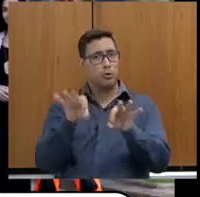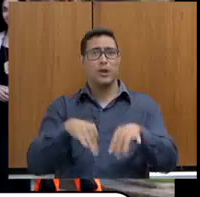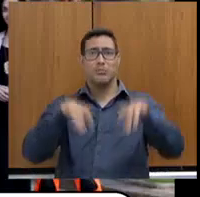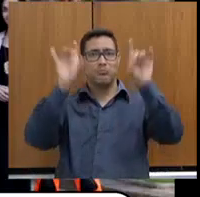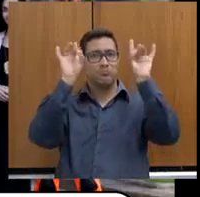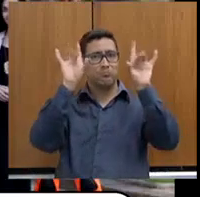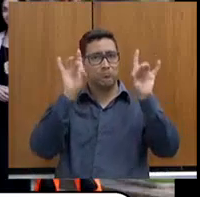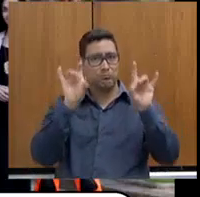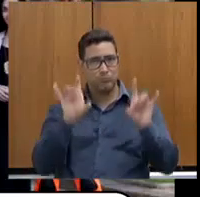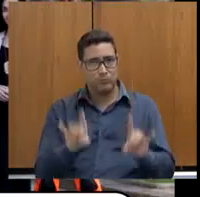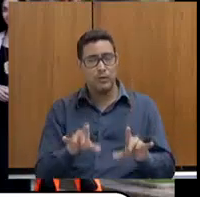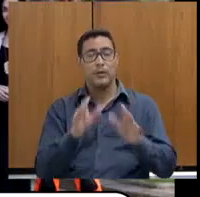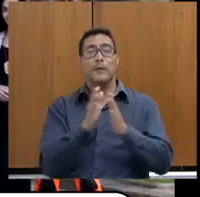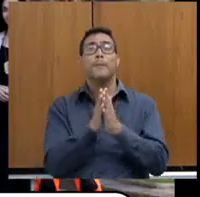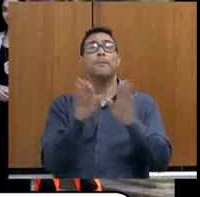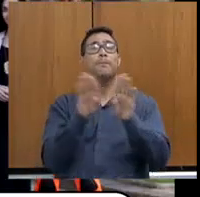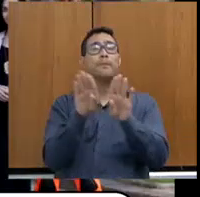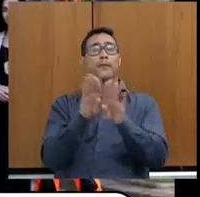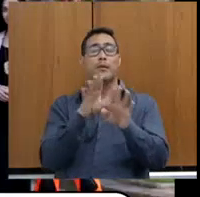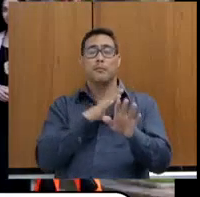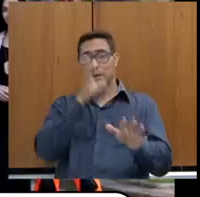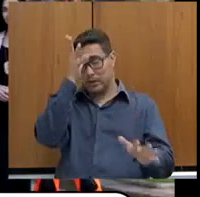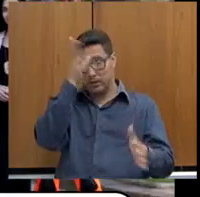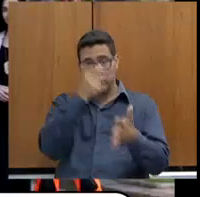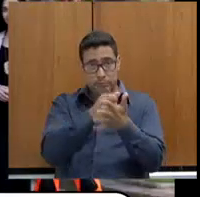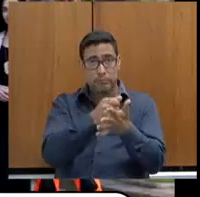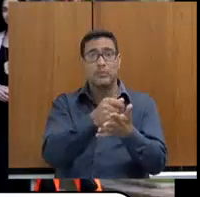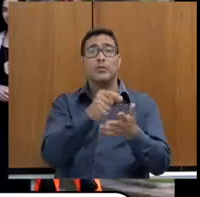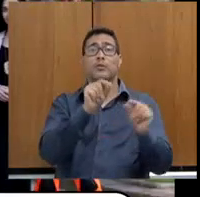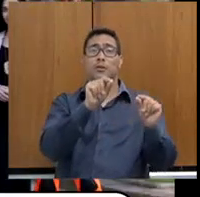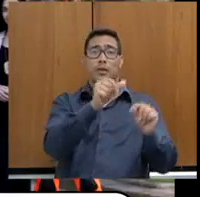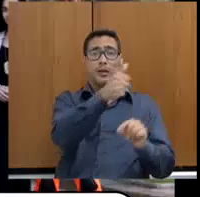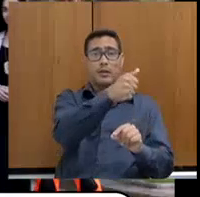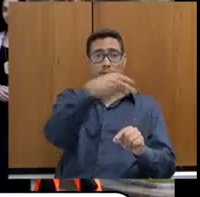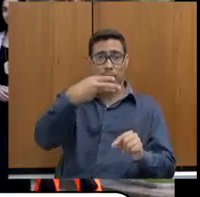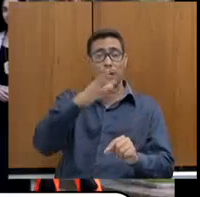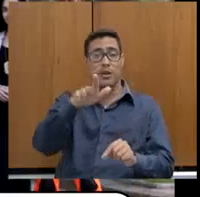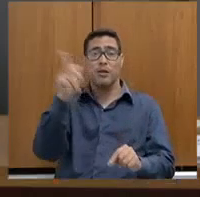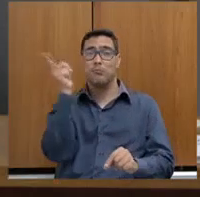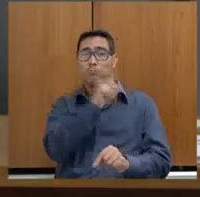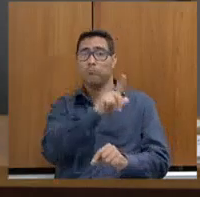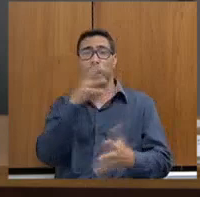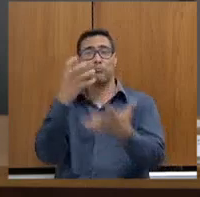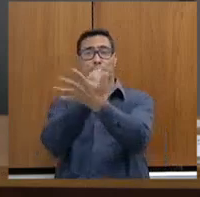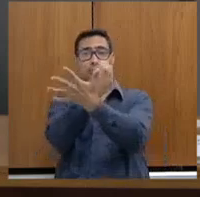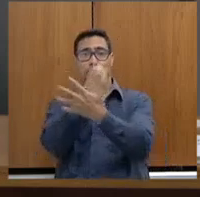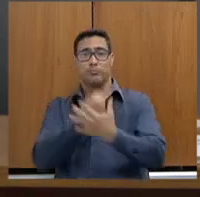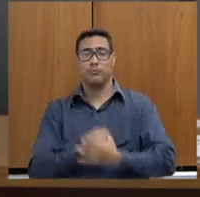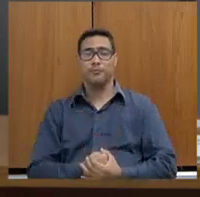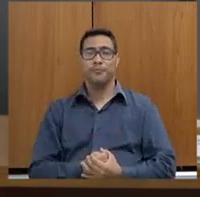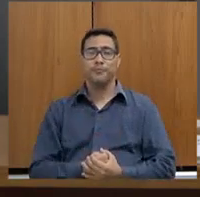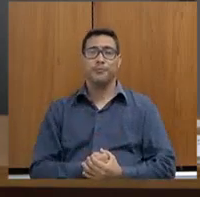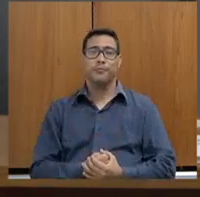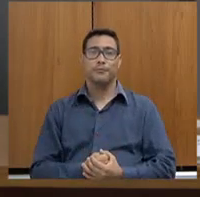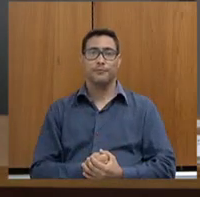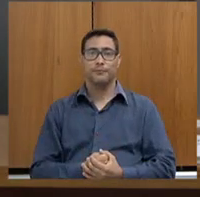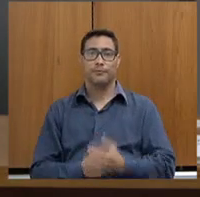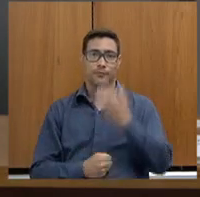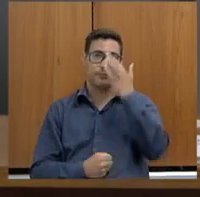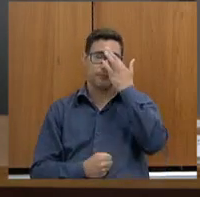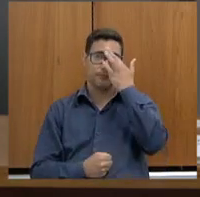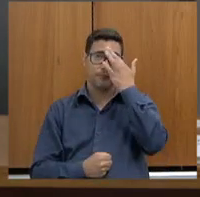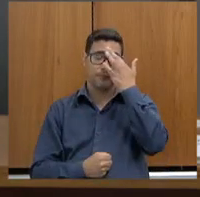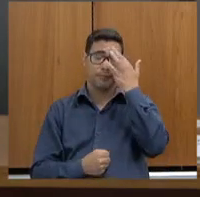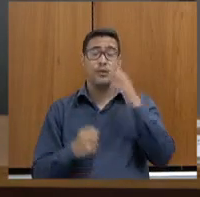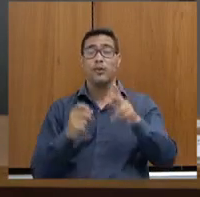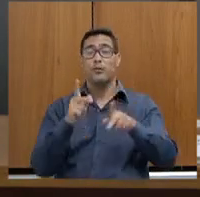e já desses alvos prioritários, 13 já foram recuperados. Pode passar. Aqui, para o público